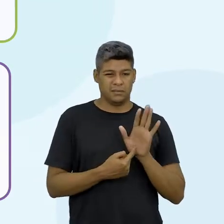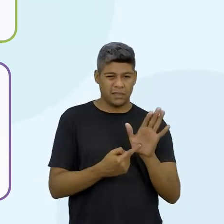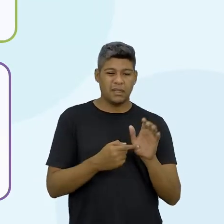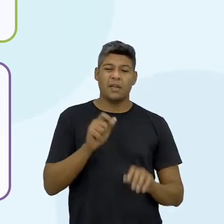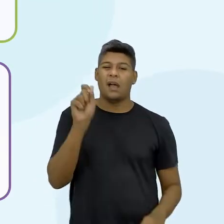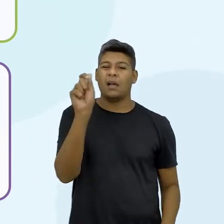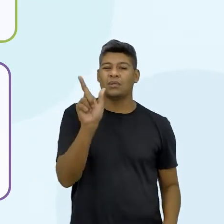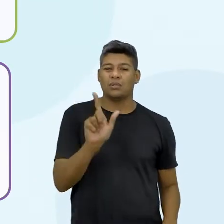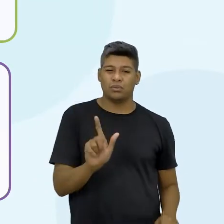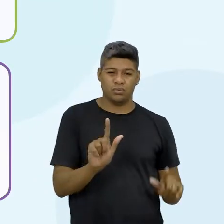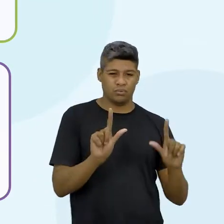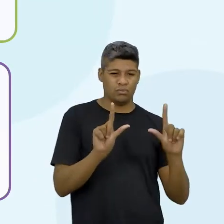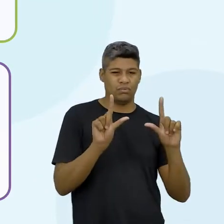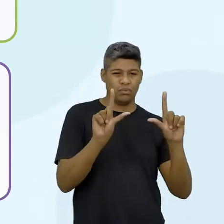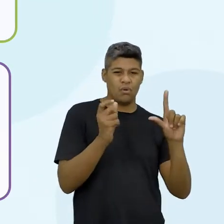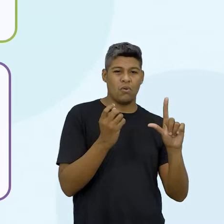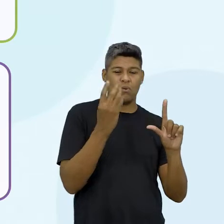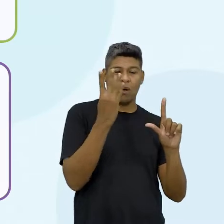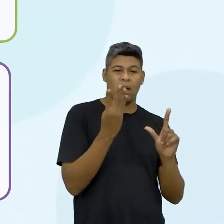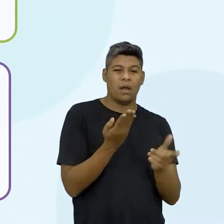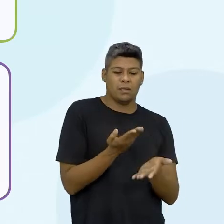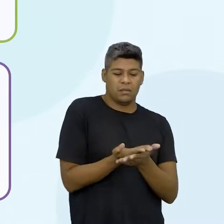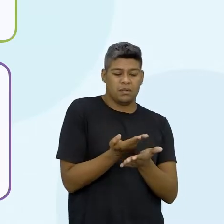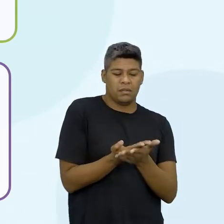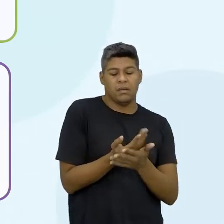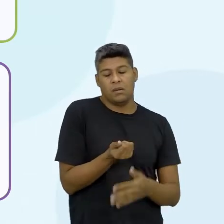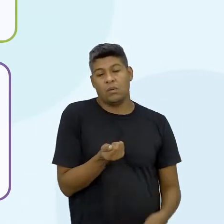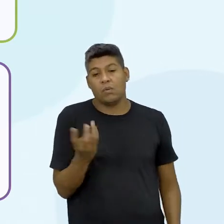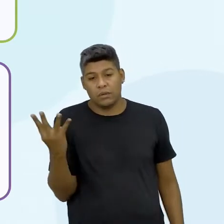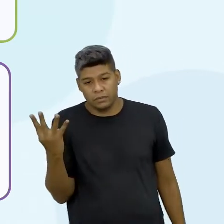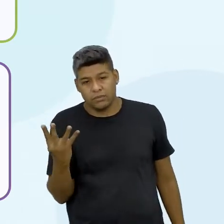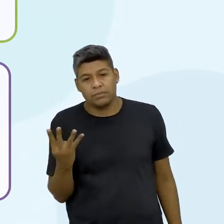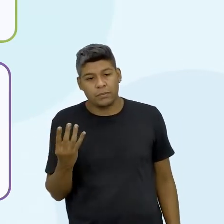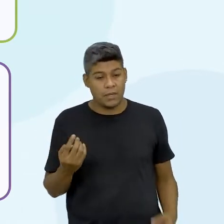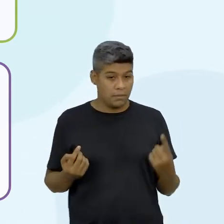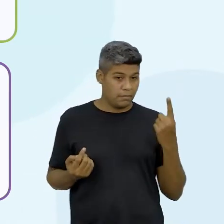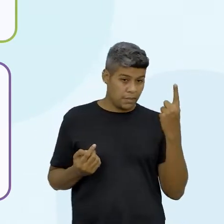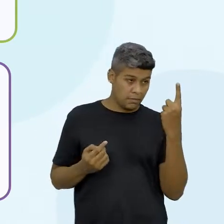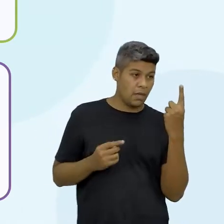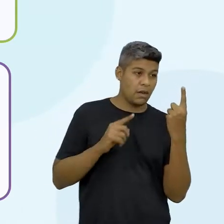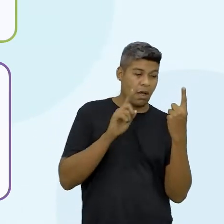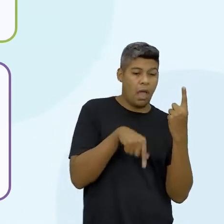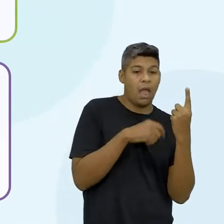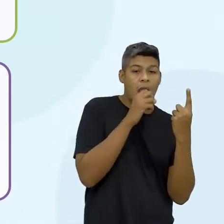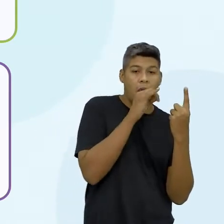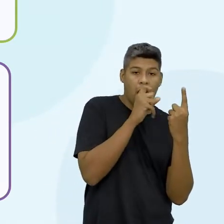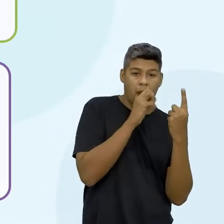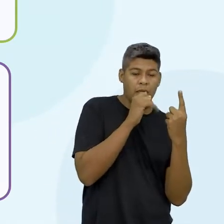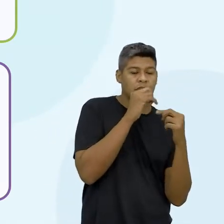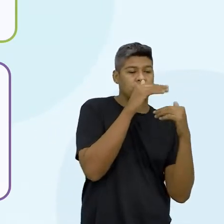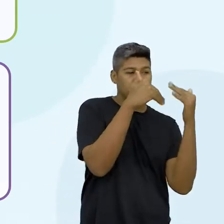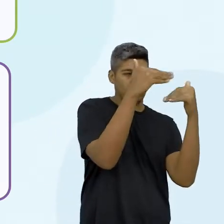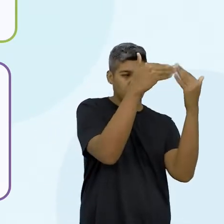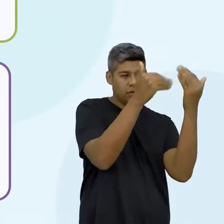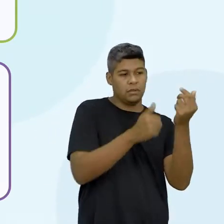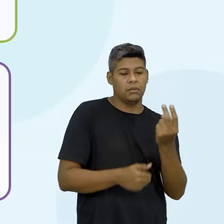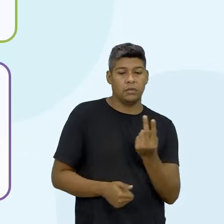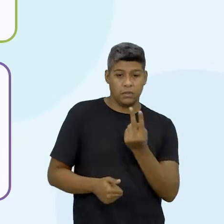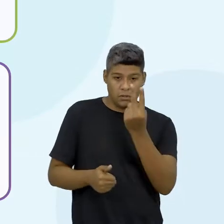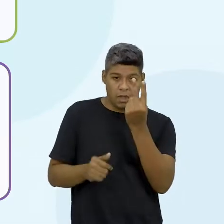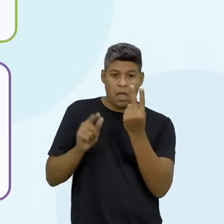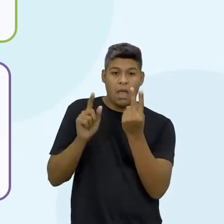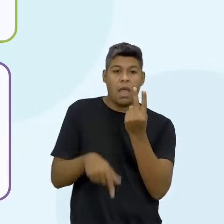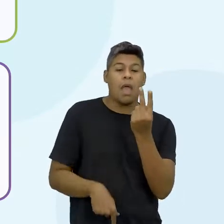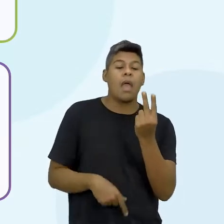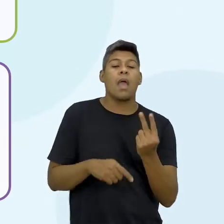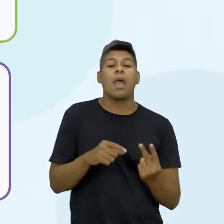bloquinho azul, quatro aulas. O segundo bloquinho, o primeiro bloquinho é o laranja, com a introdução. O